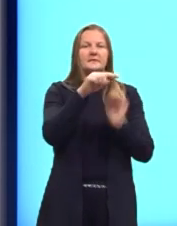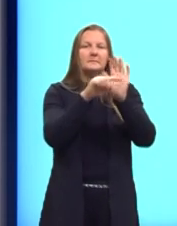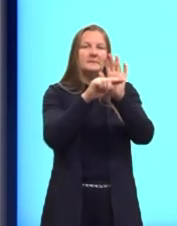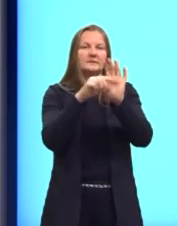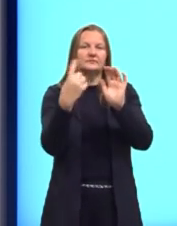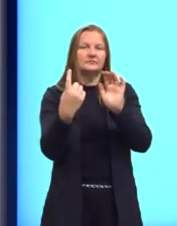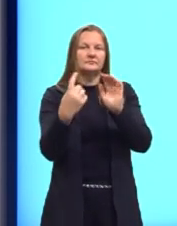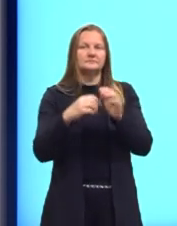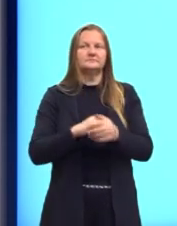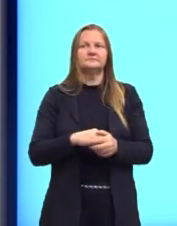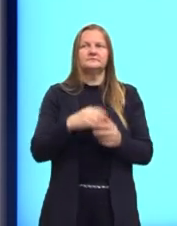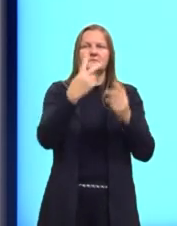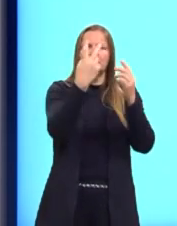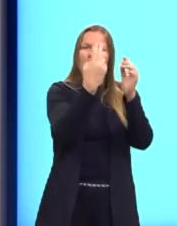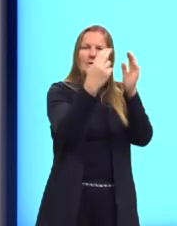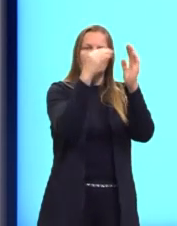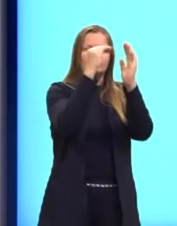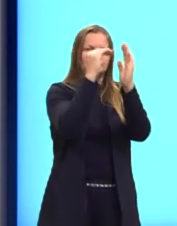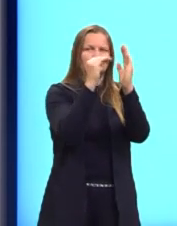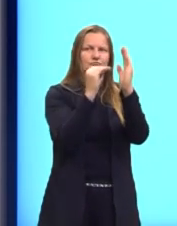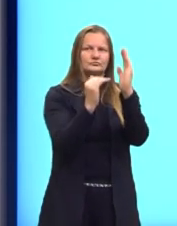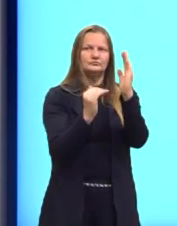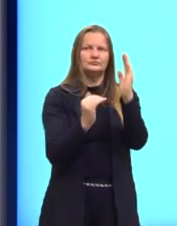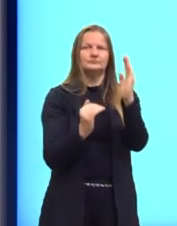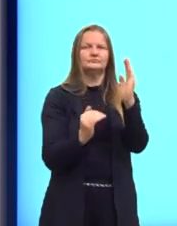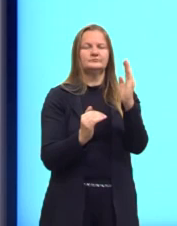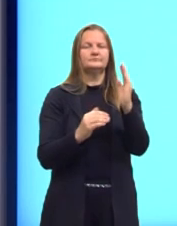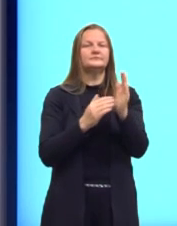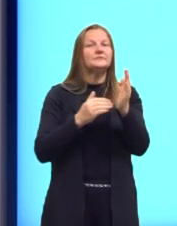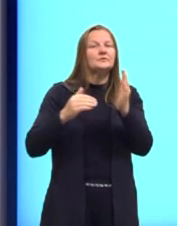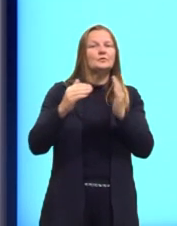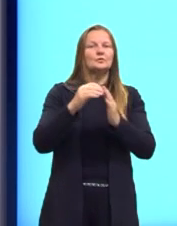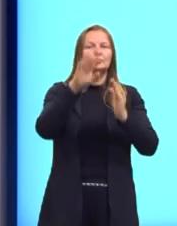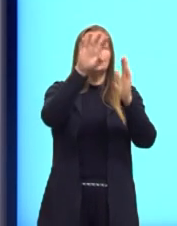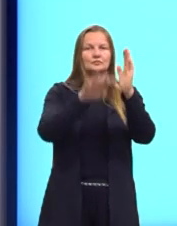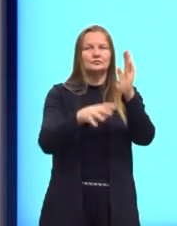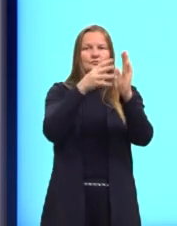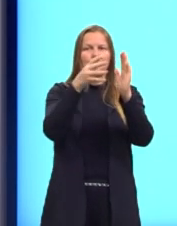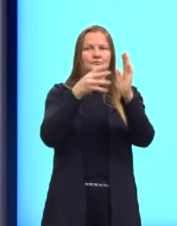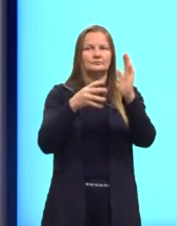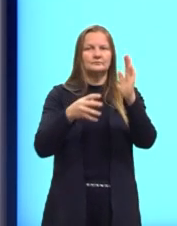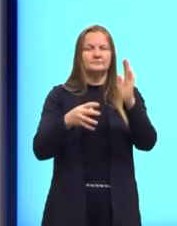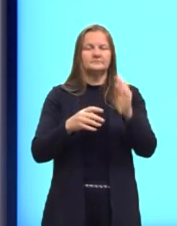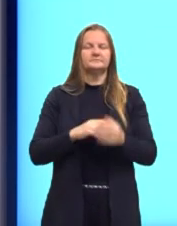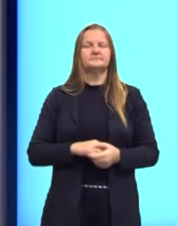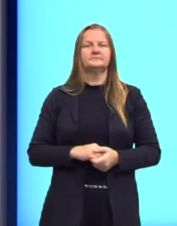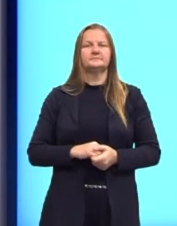1. E o mesmo a gente faz para outros elementos ali que a gente determinou de x, né?